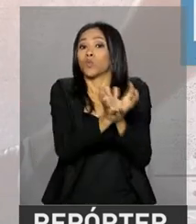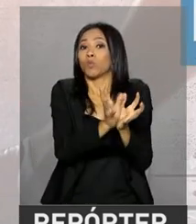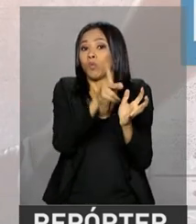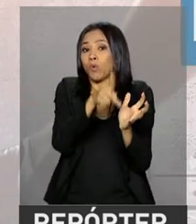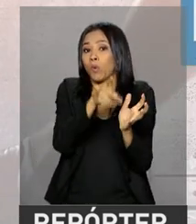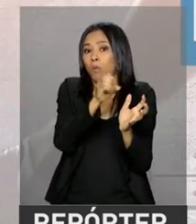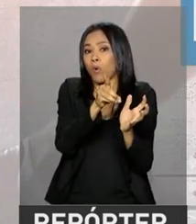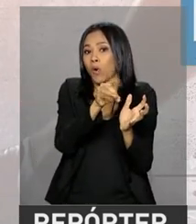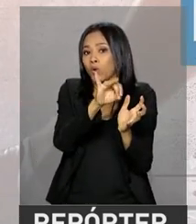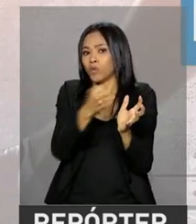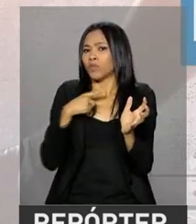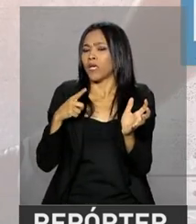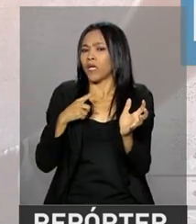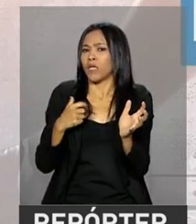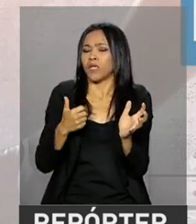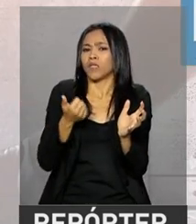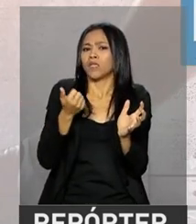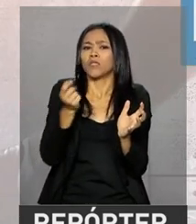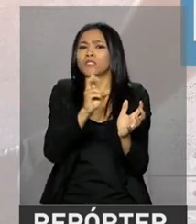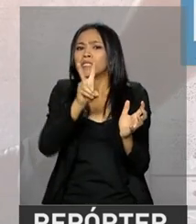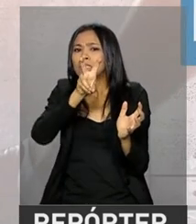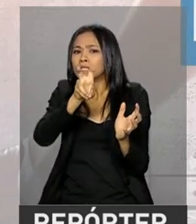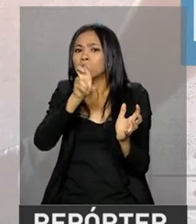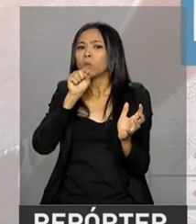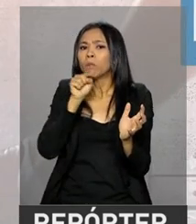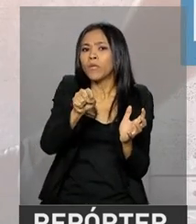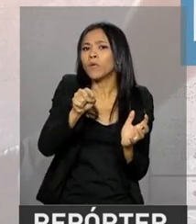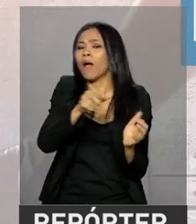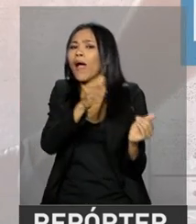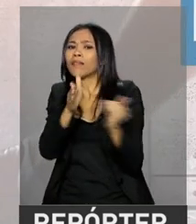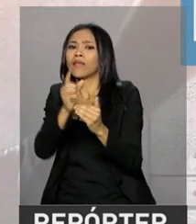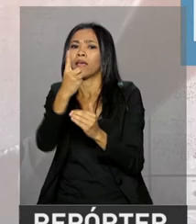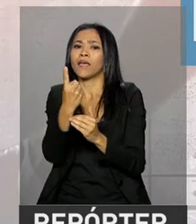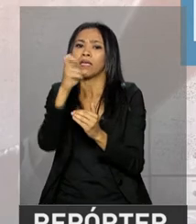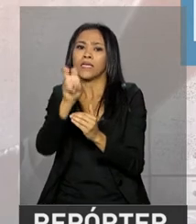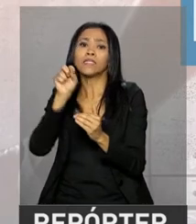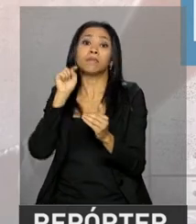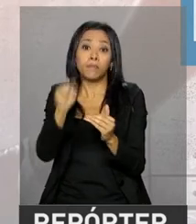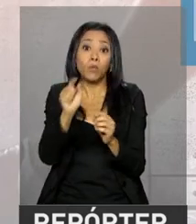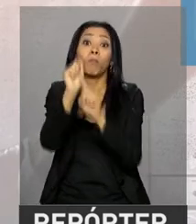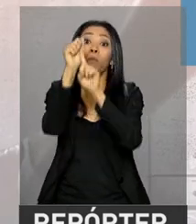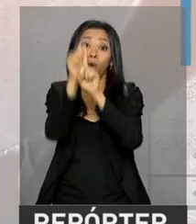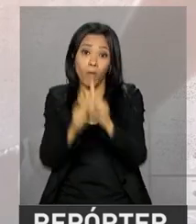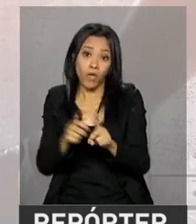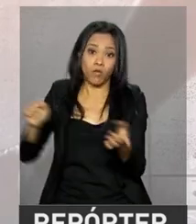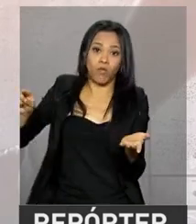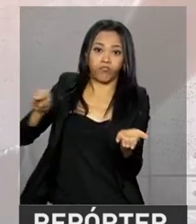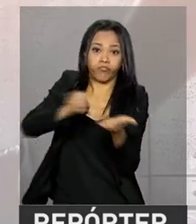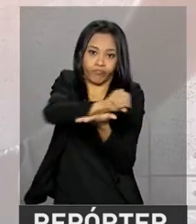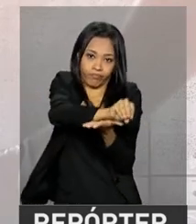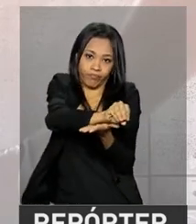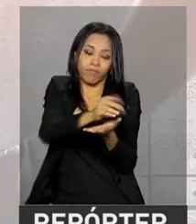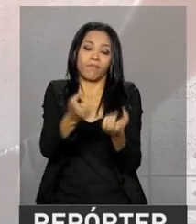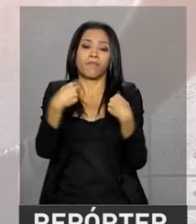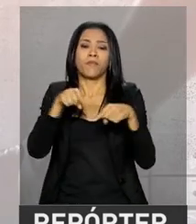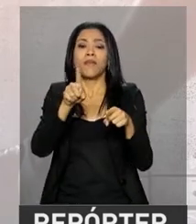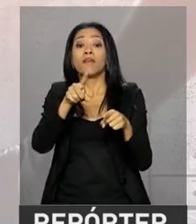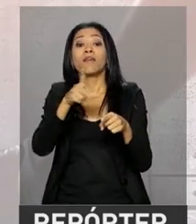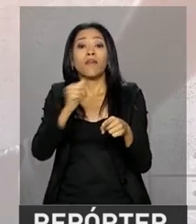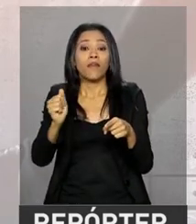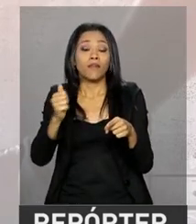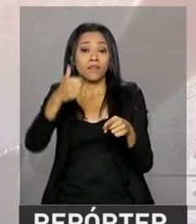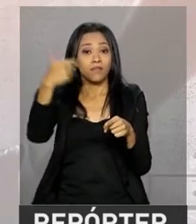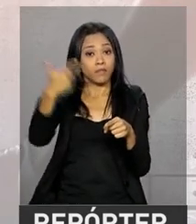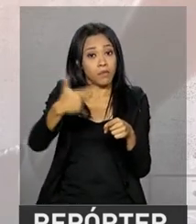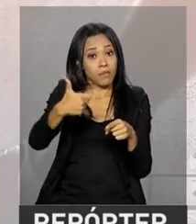recebem uma bolsa que varia de 5 mil a 15 mil reais por mês. O investimento nos contemplados na primeira